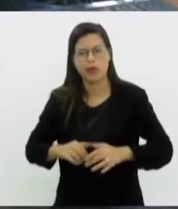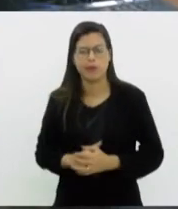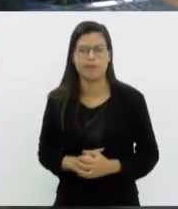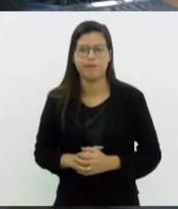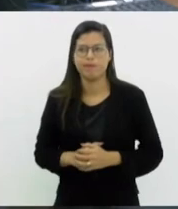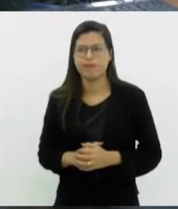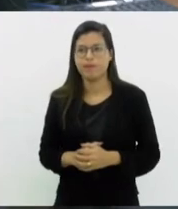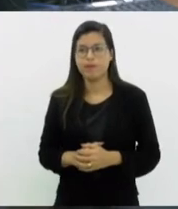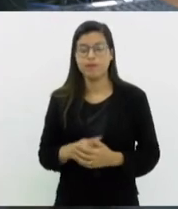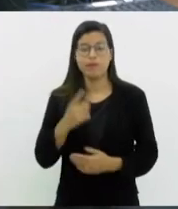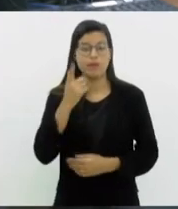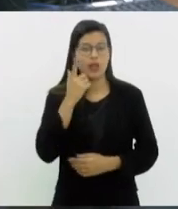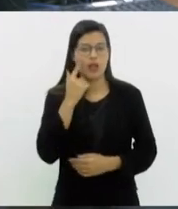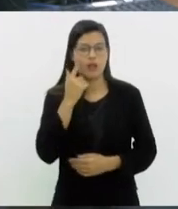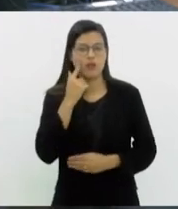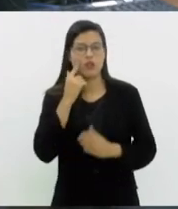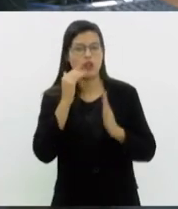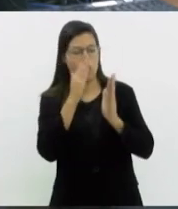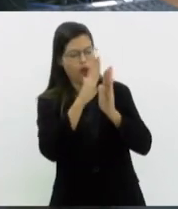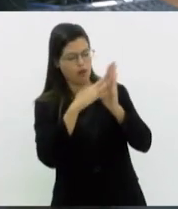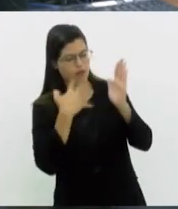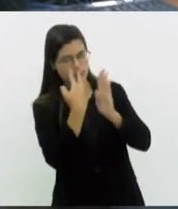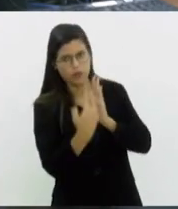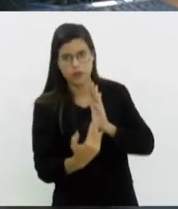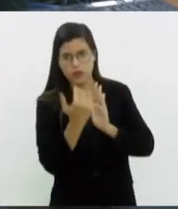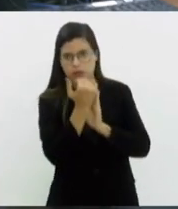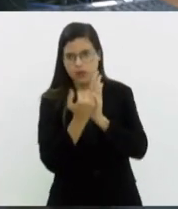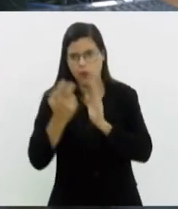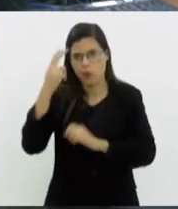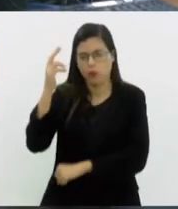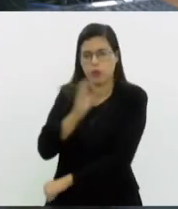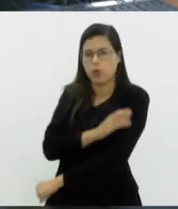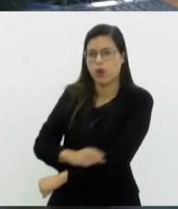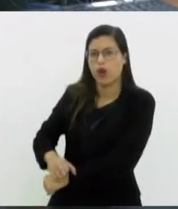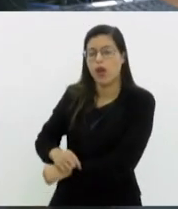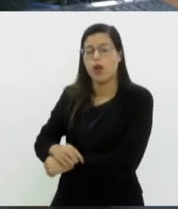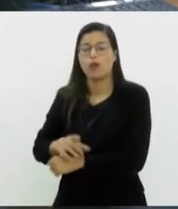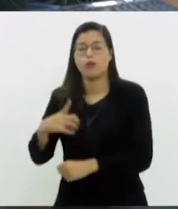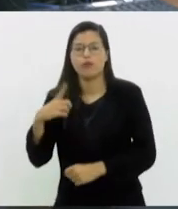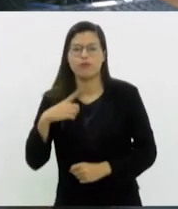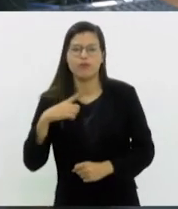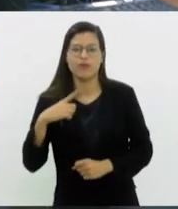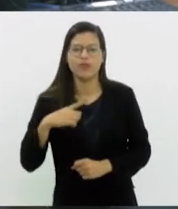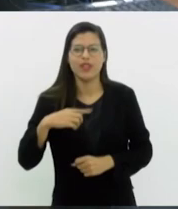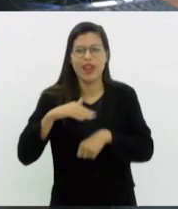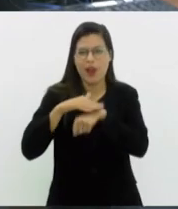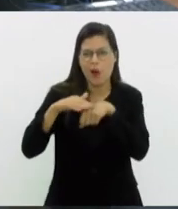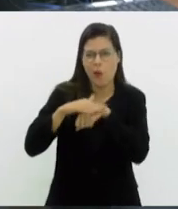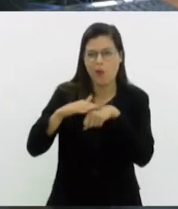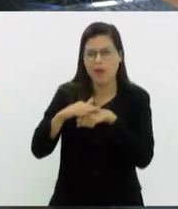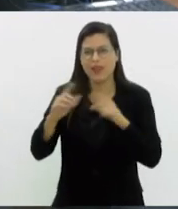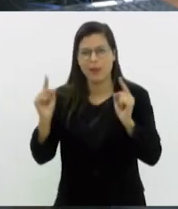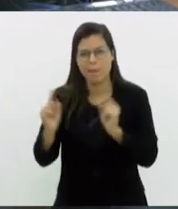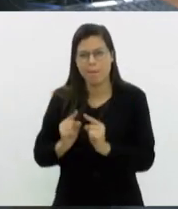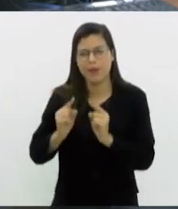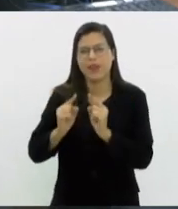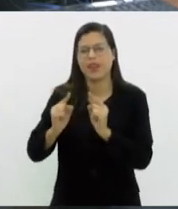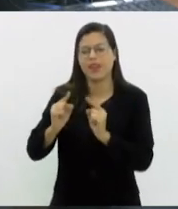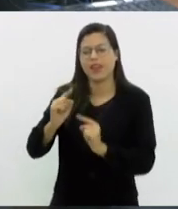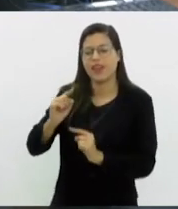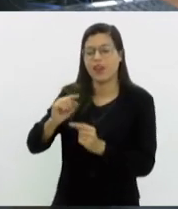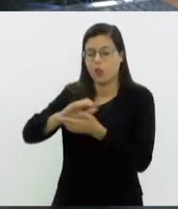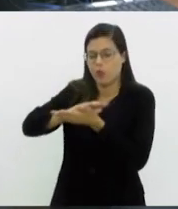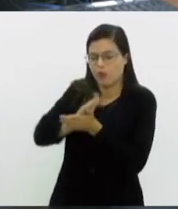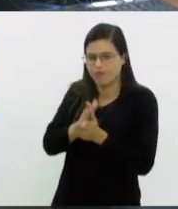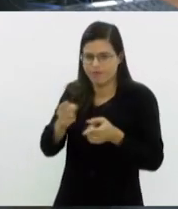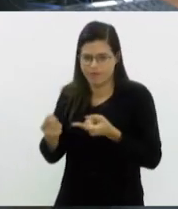Veja agora as dicas da nossa agenda cultural, que essa semana tem o monólogo Pequeno Manual Antirracista, o cantor Tony Platão em Macaé